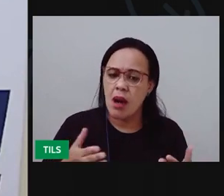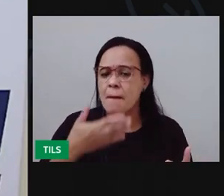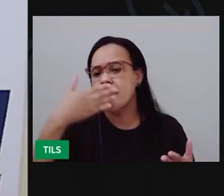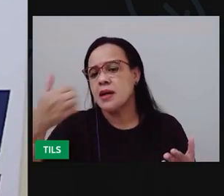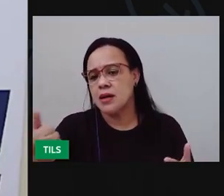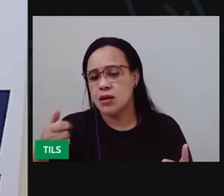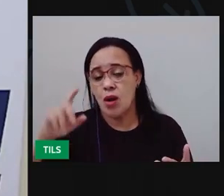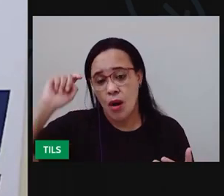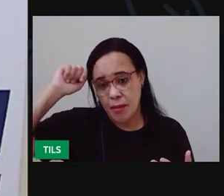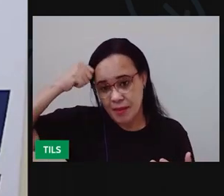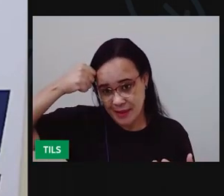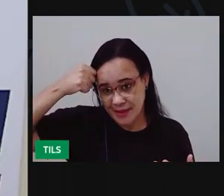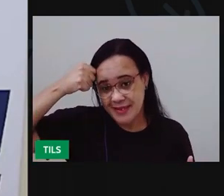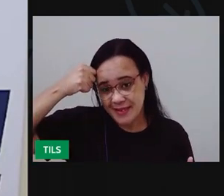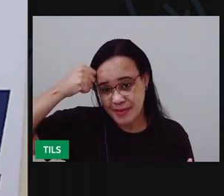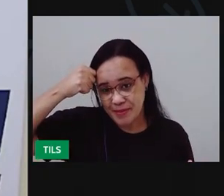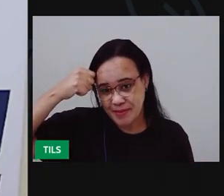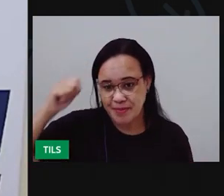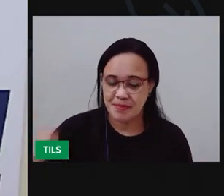certo, criança?